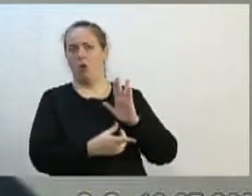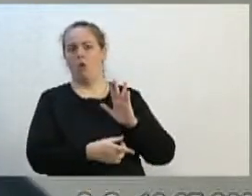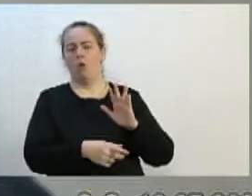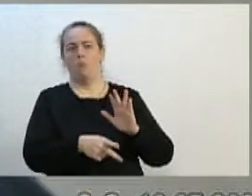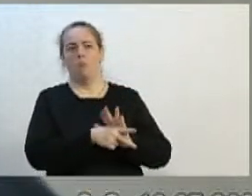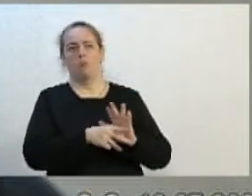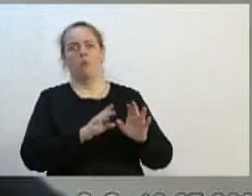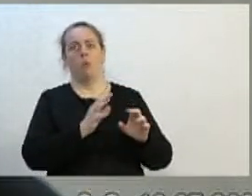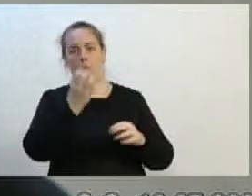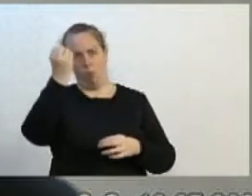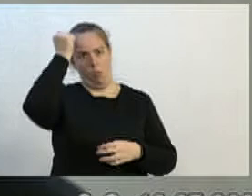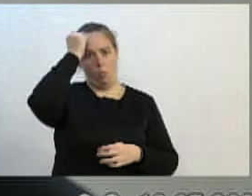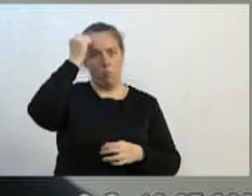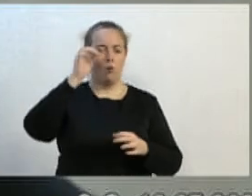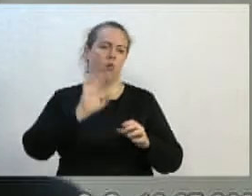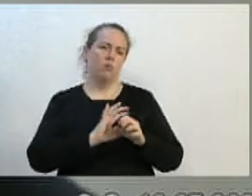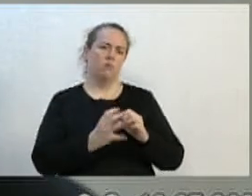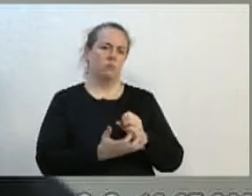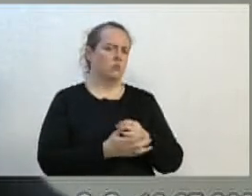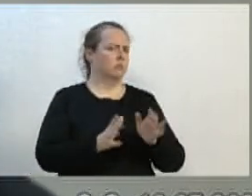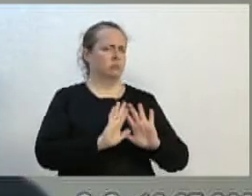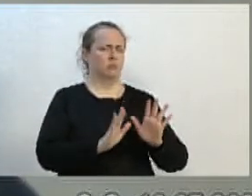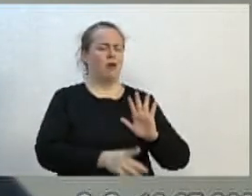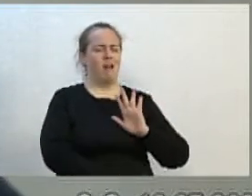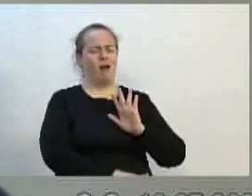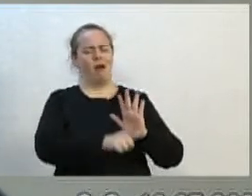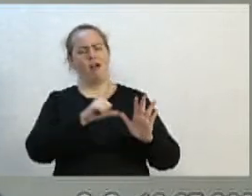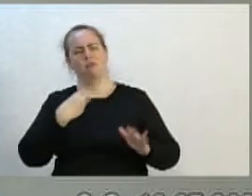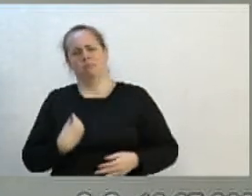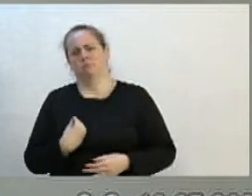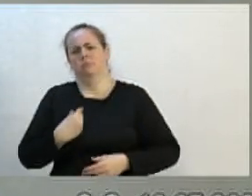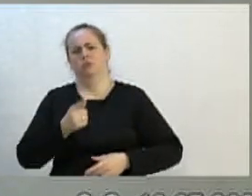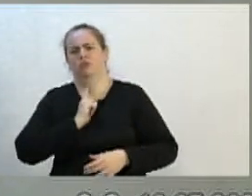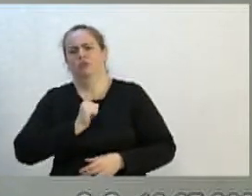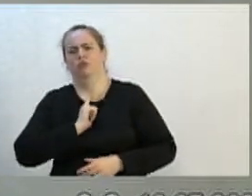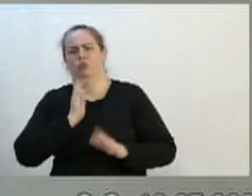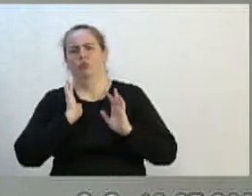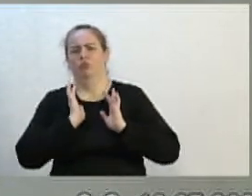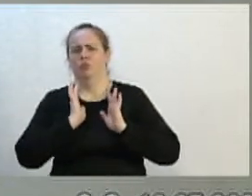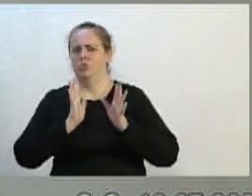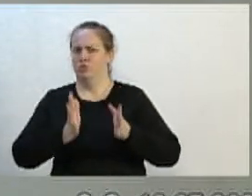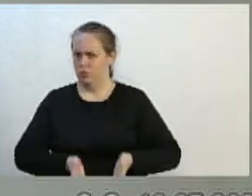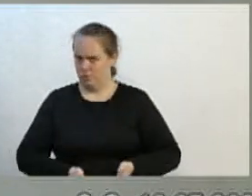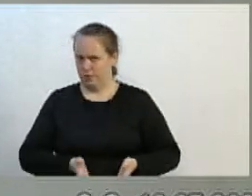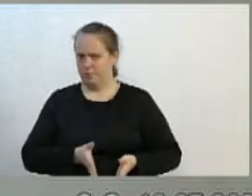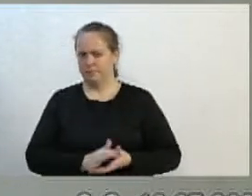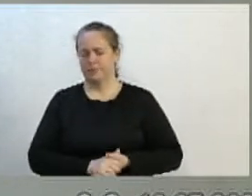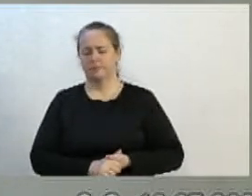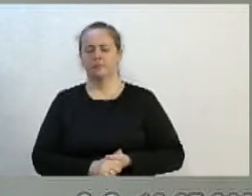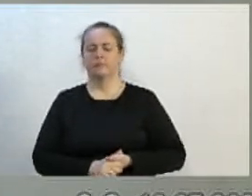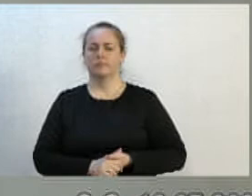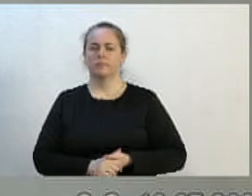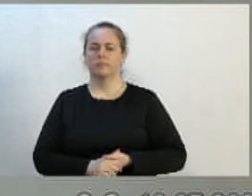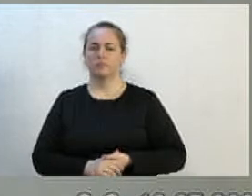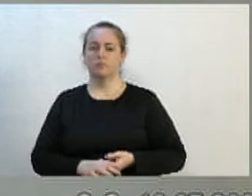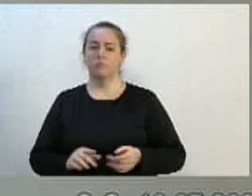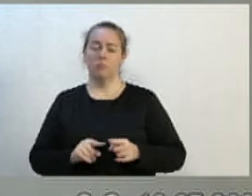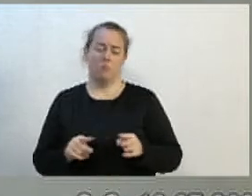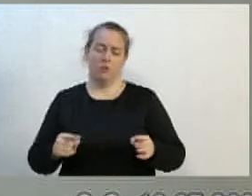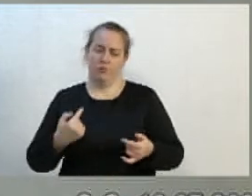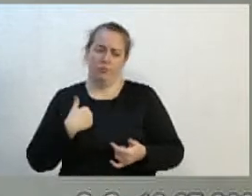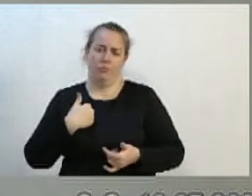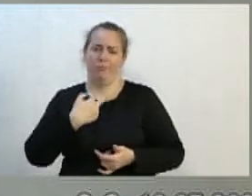-19, eles já existiam antes da pandemia, se bem que eu não vou perder a